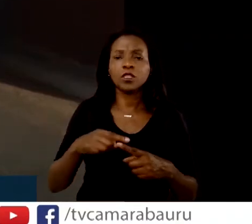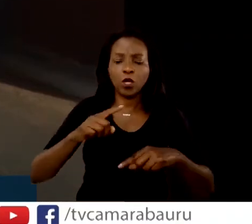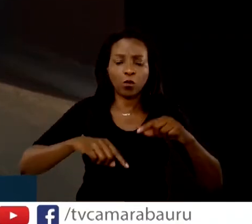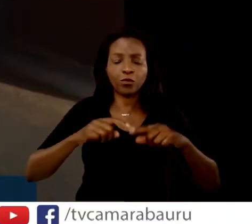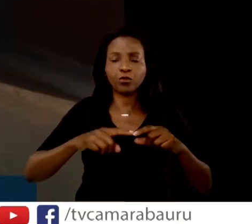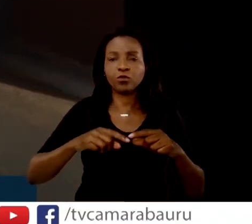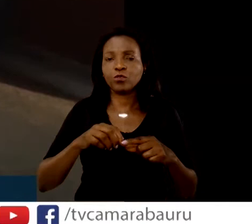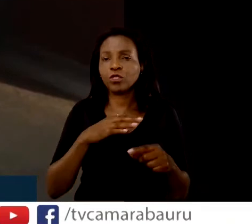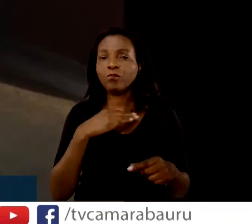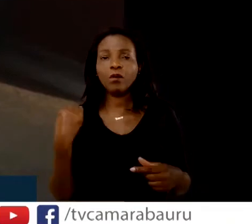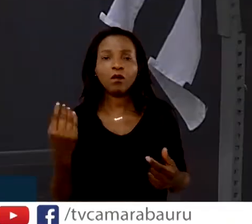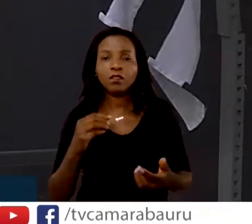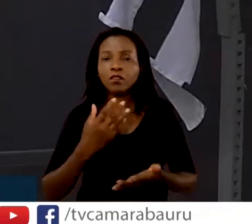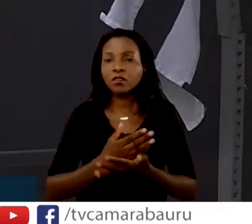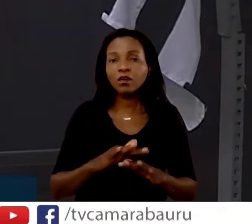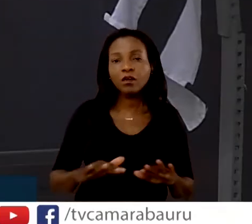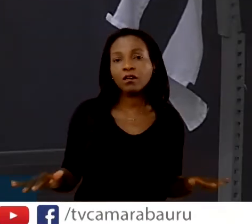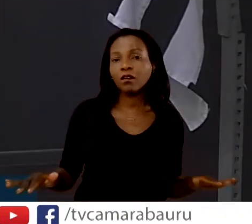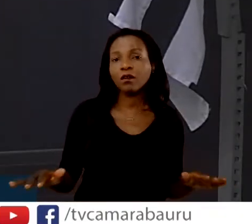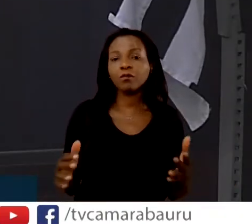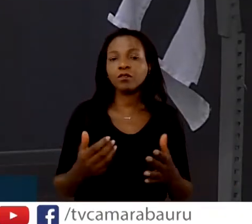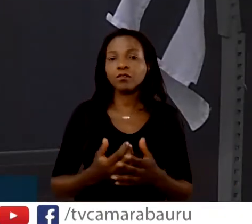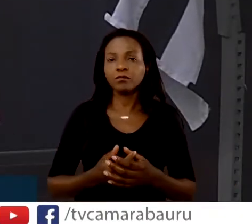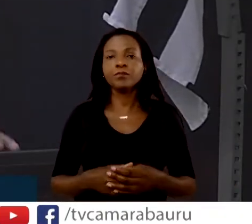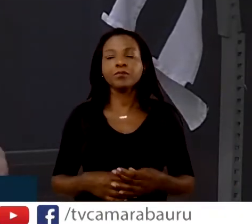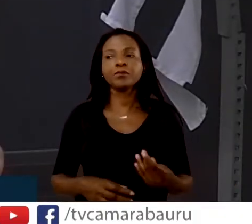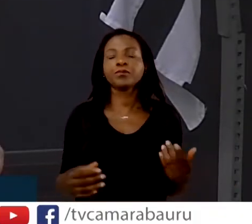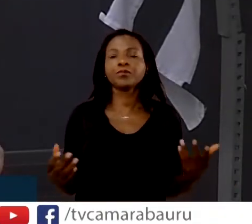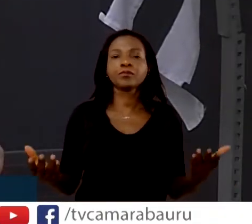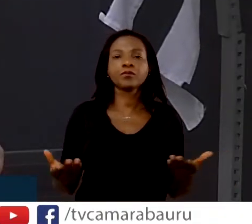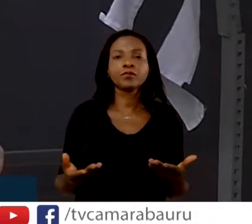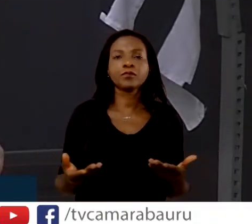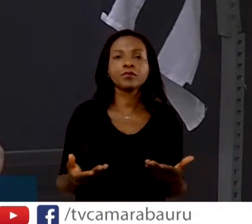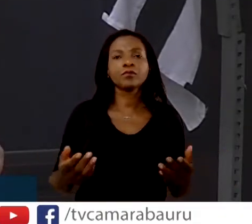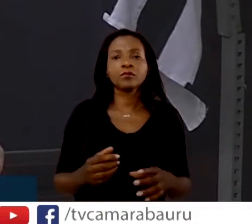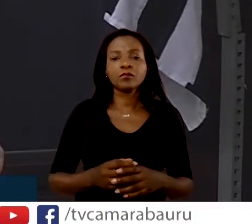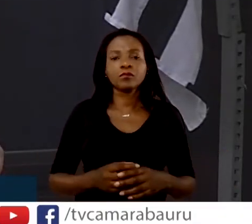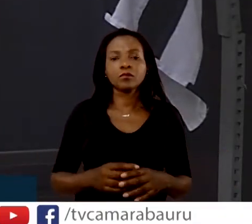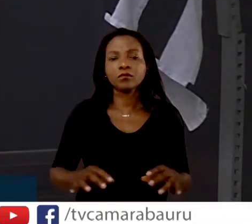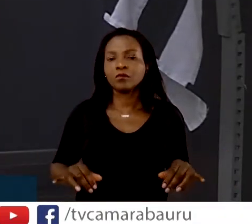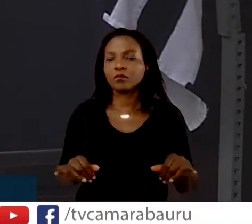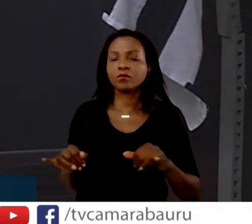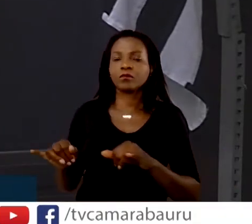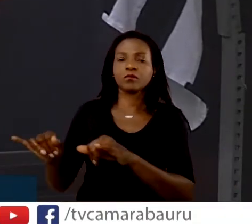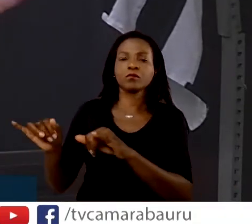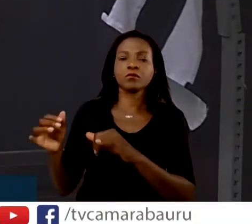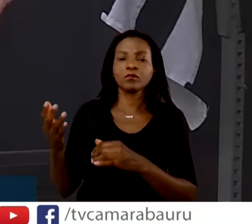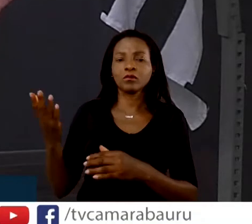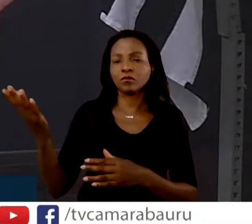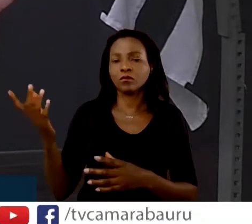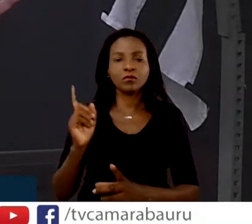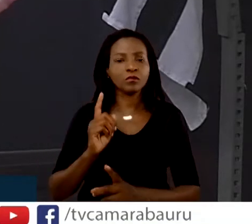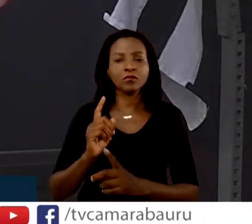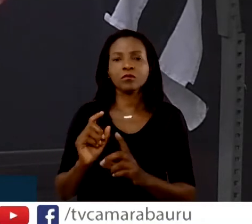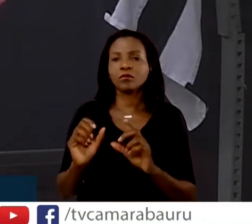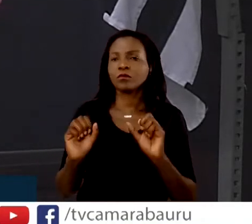Agora, isso tudo encontra no mercado. O mercado pode tudo.